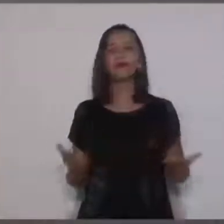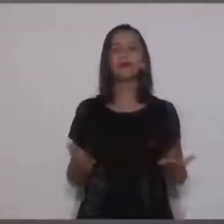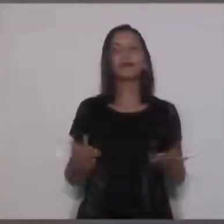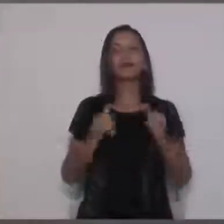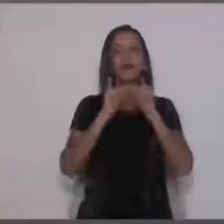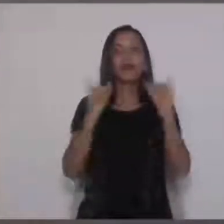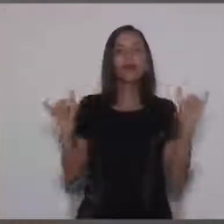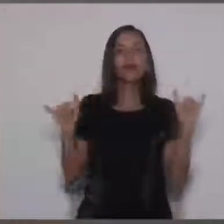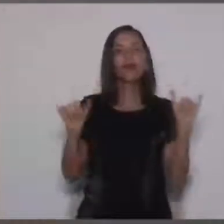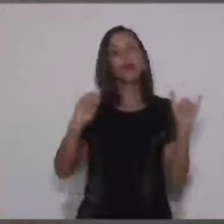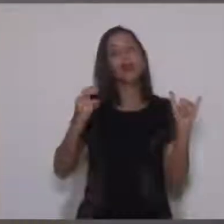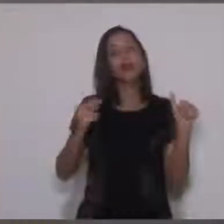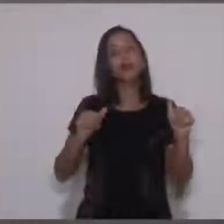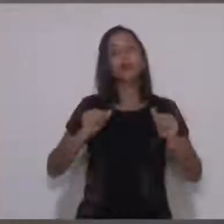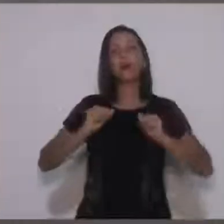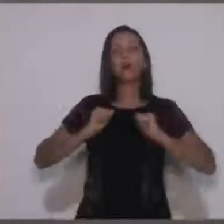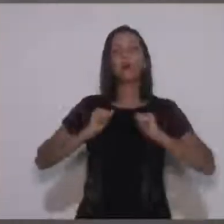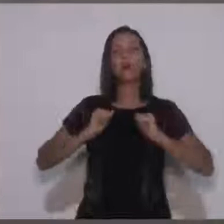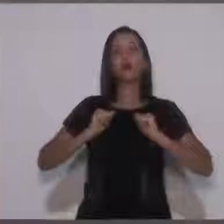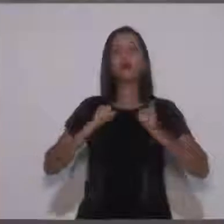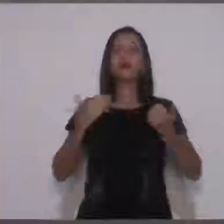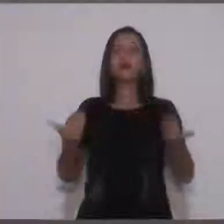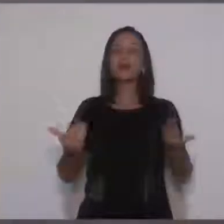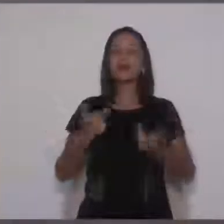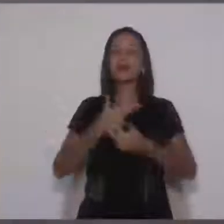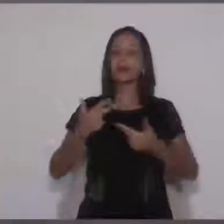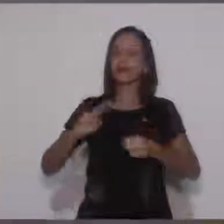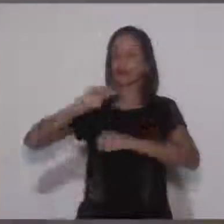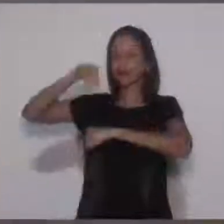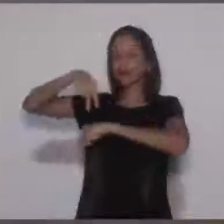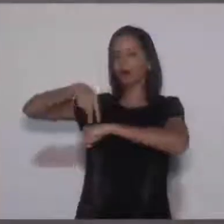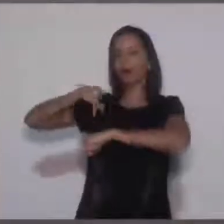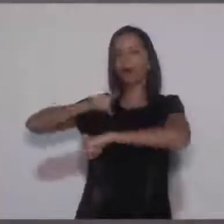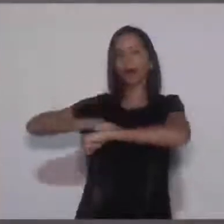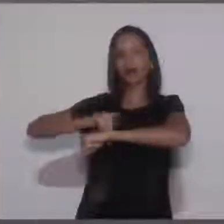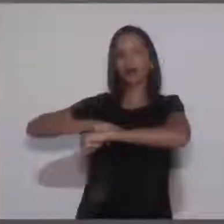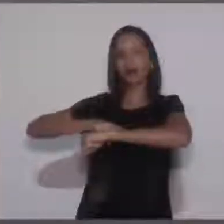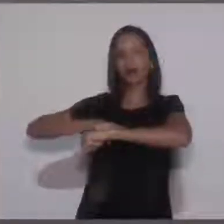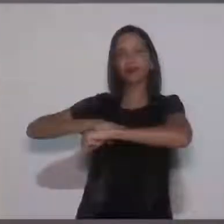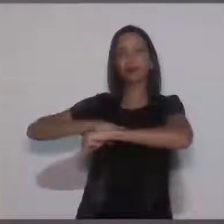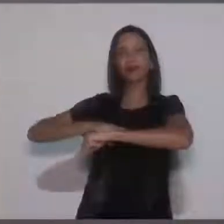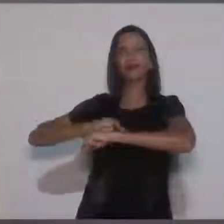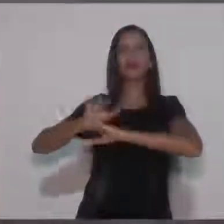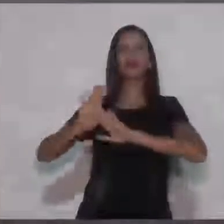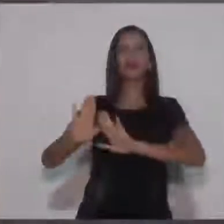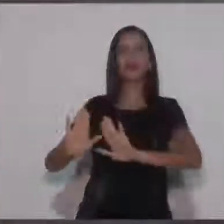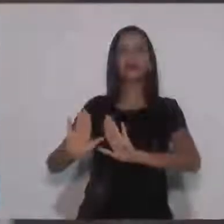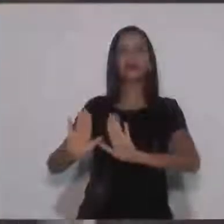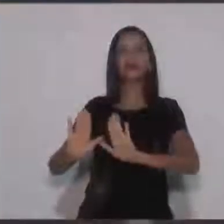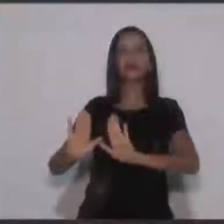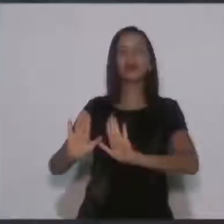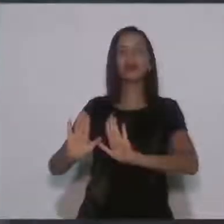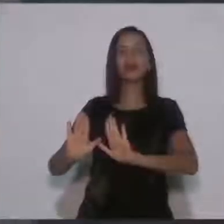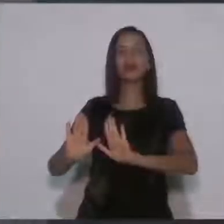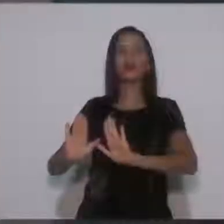deixar de falar algumas coisas na tribuna, mas fazer uma